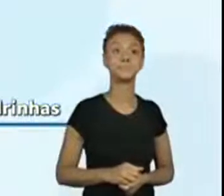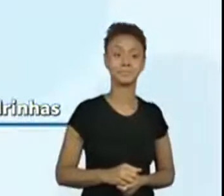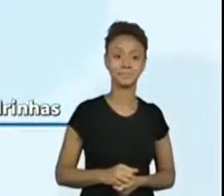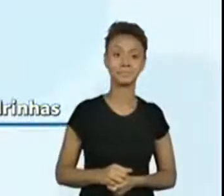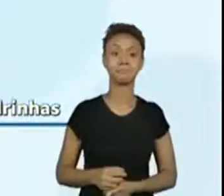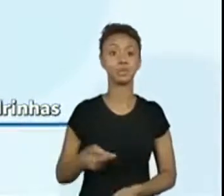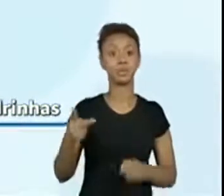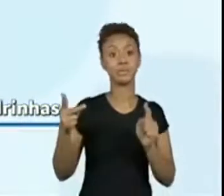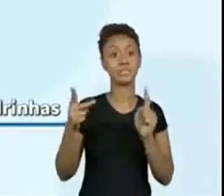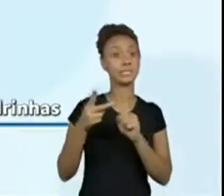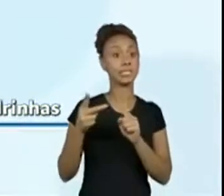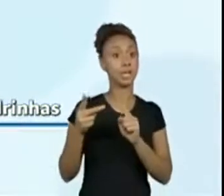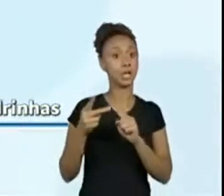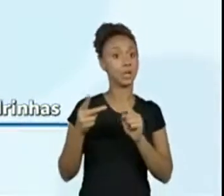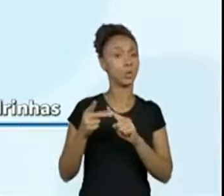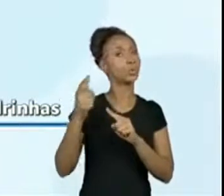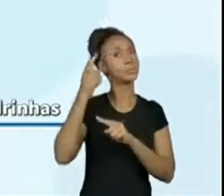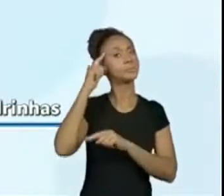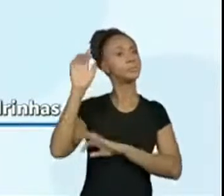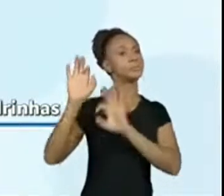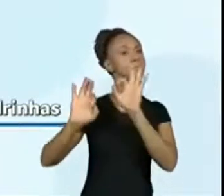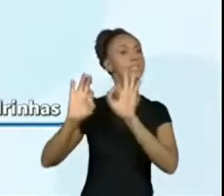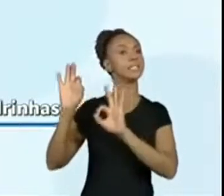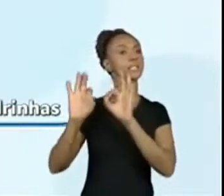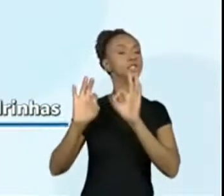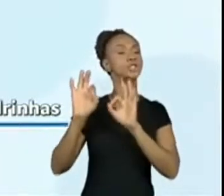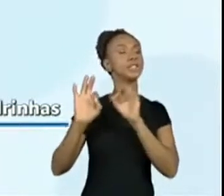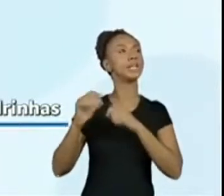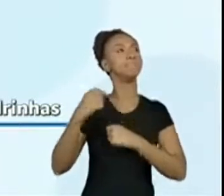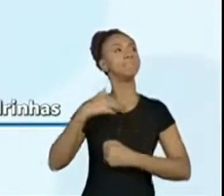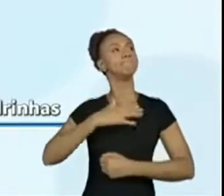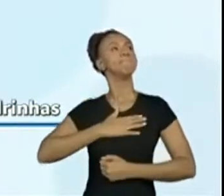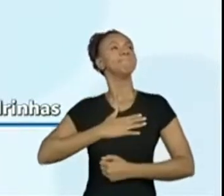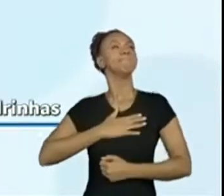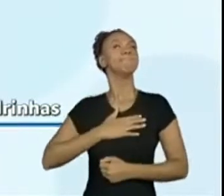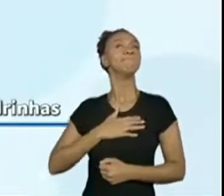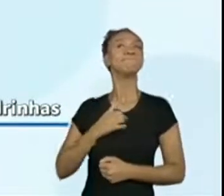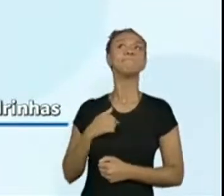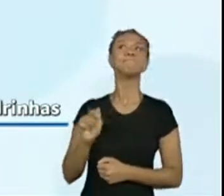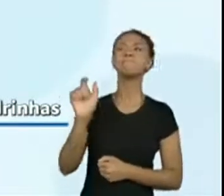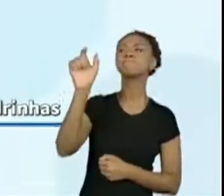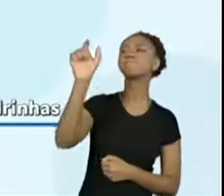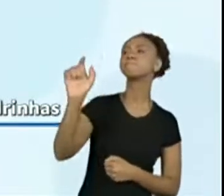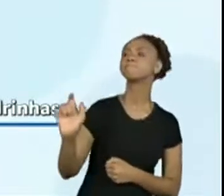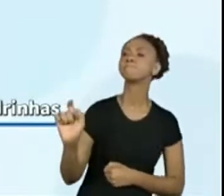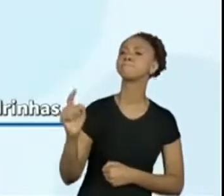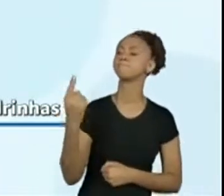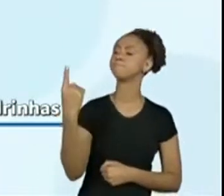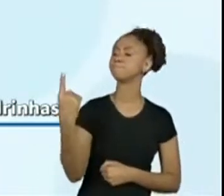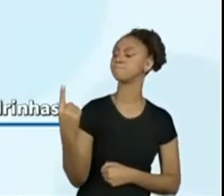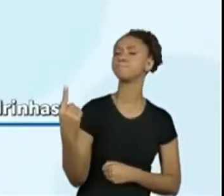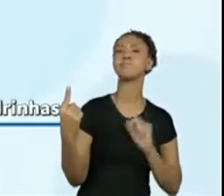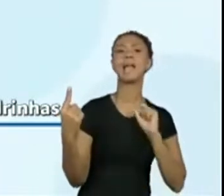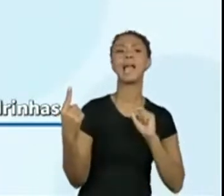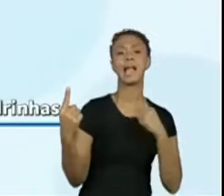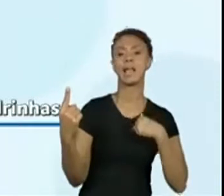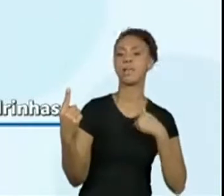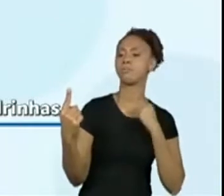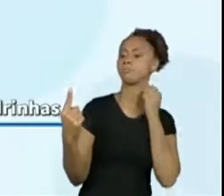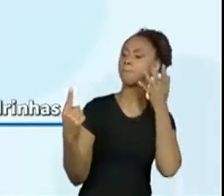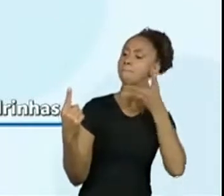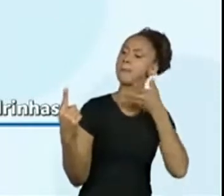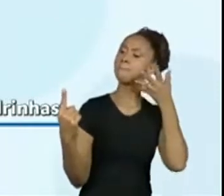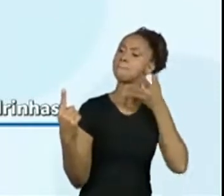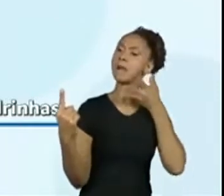planejar. A gente precisa pensar com muito carinho. Para quem iremos ler? Para quem? Se a gente pensar nesse